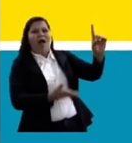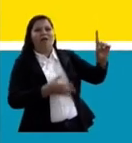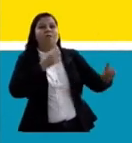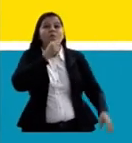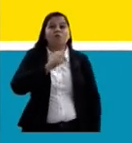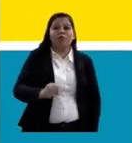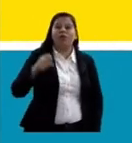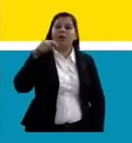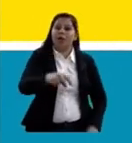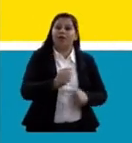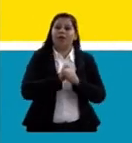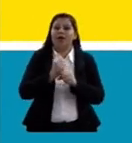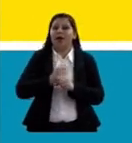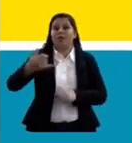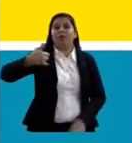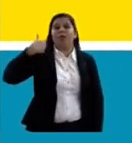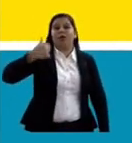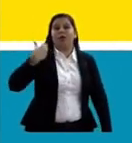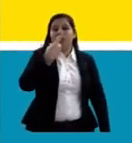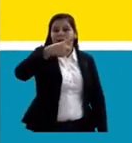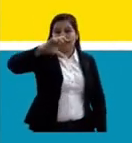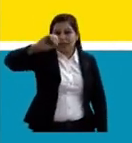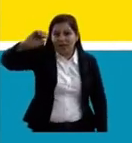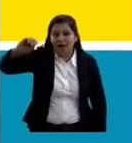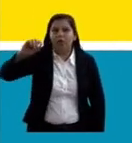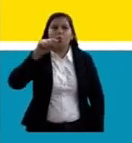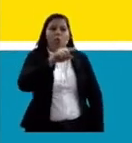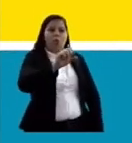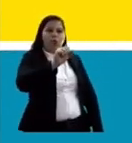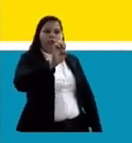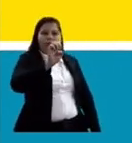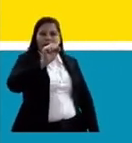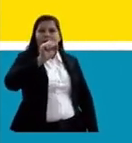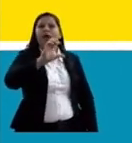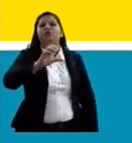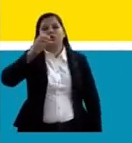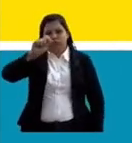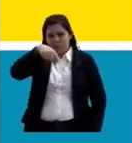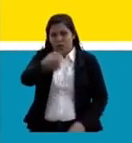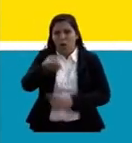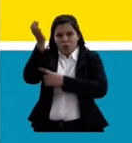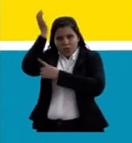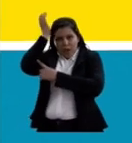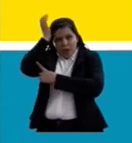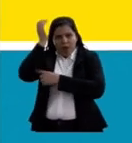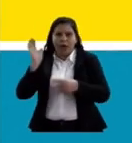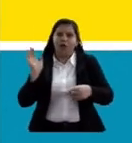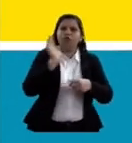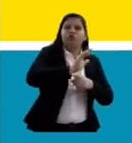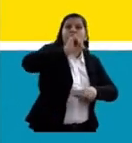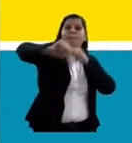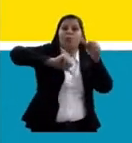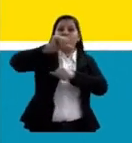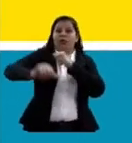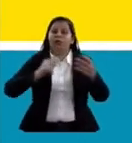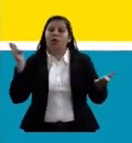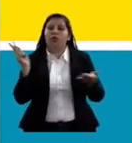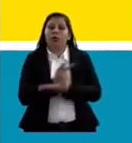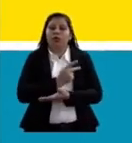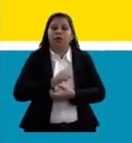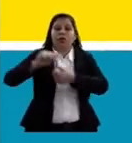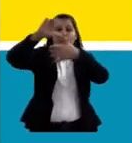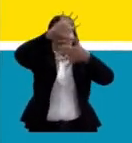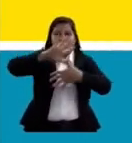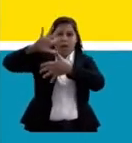nascimento. O SESC-RJ, ele corrobora com a mobilização que vem acontecendo na América Latina e no Caribe, afirmando a